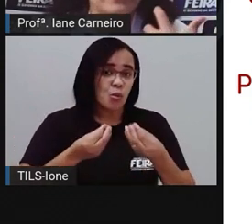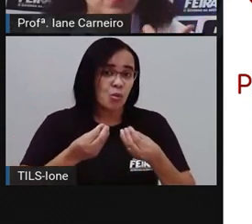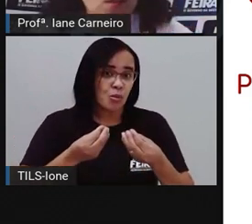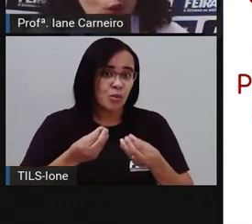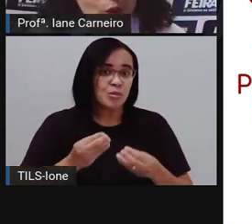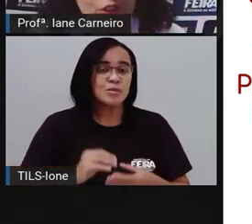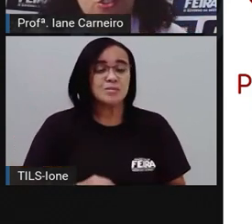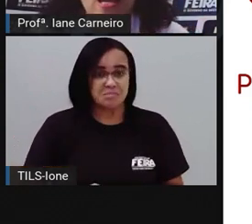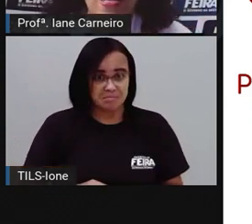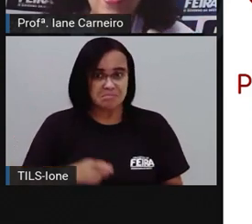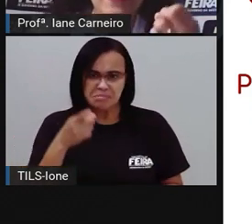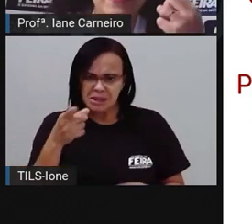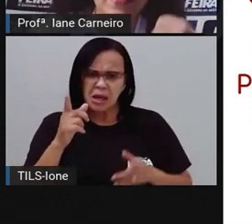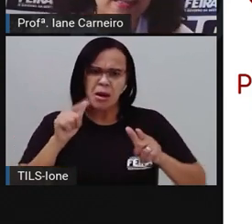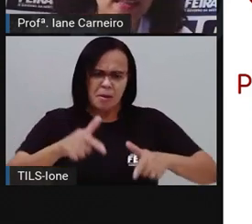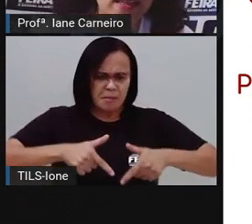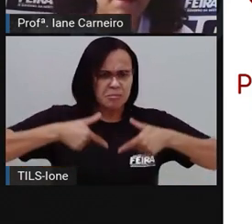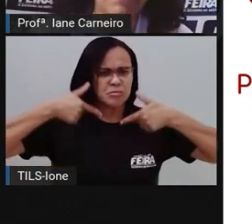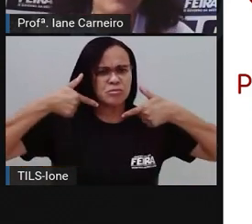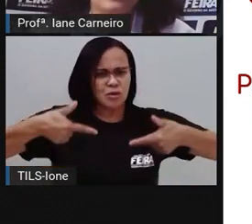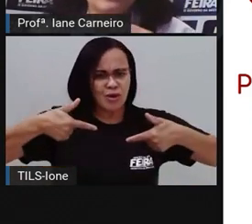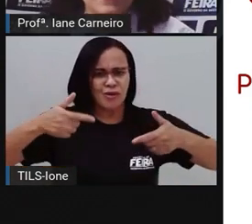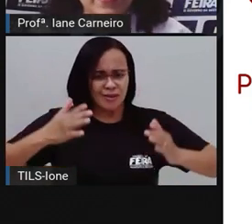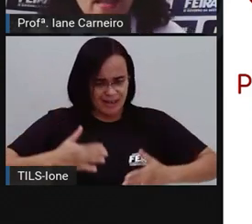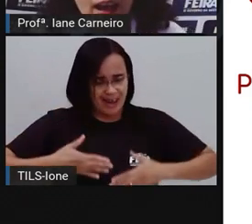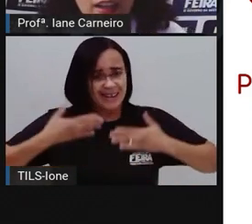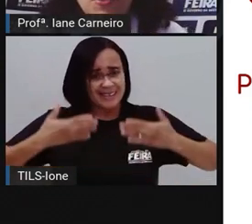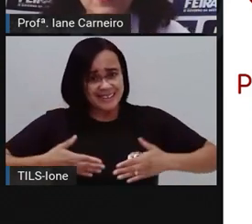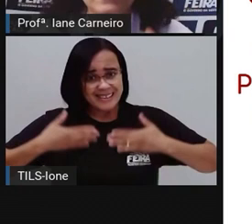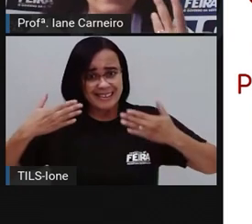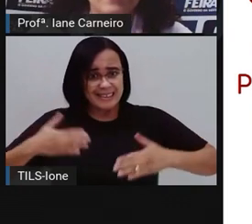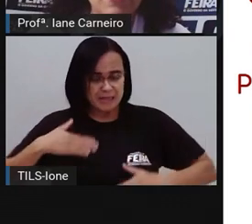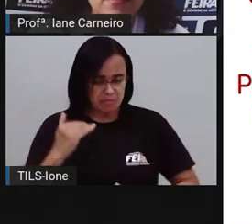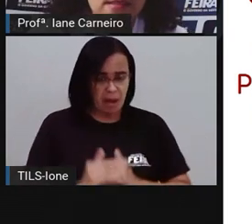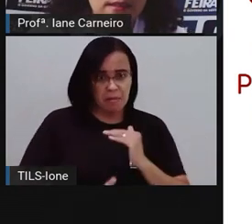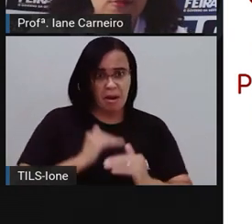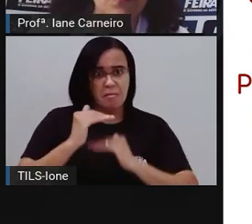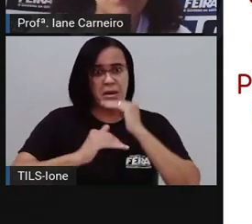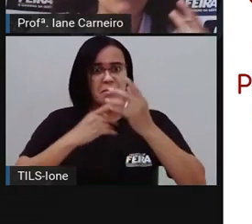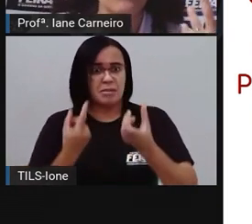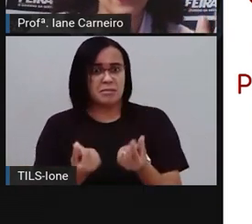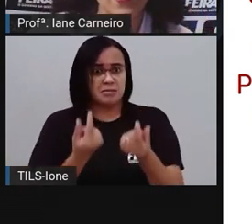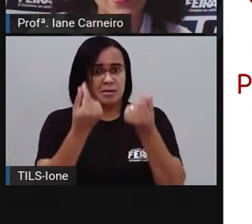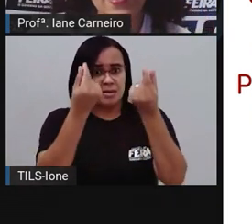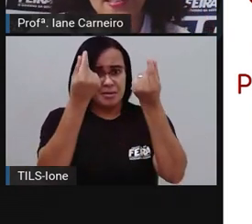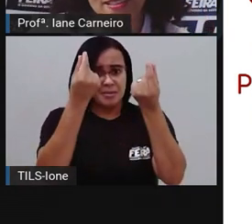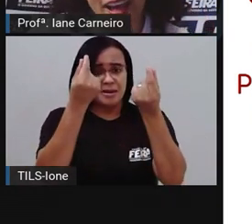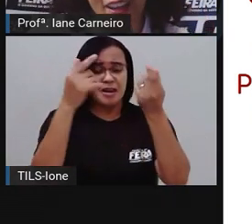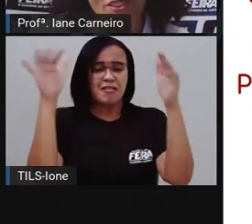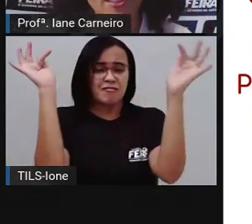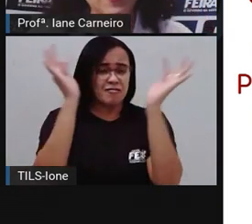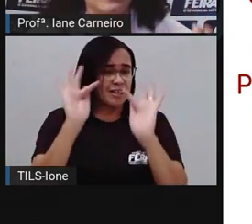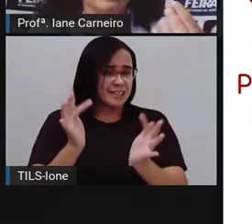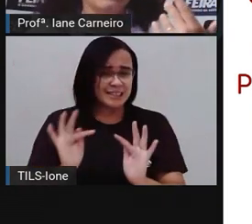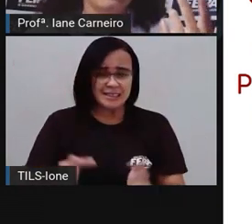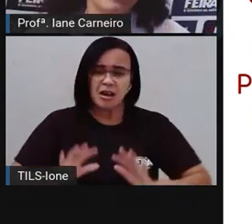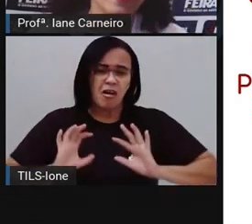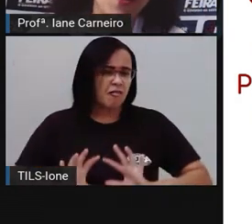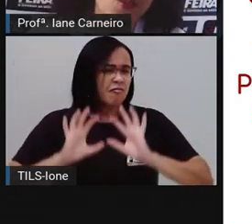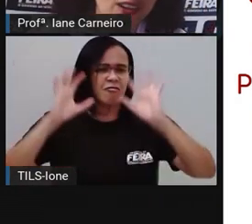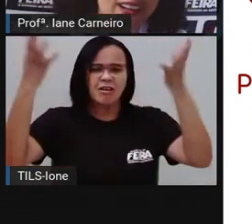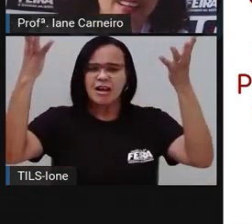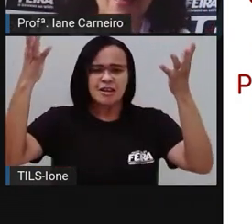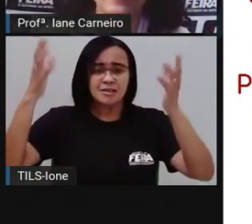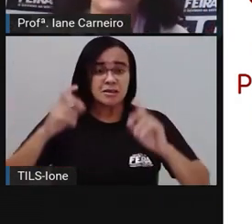boa sorte, alegria, prosperidade, celebração, felicidade e